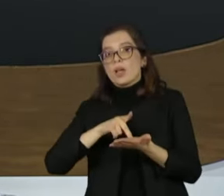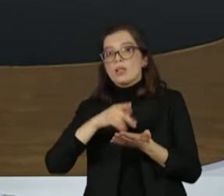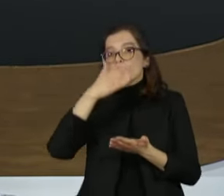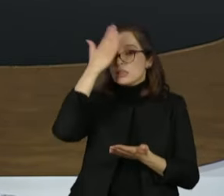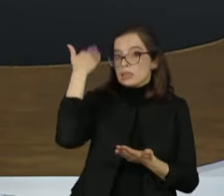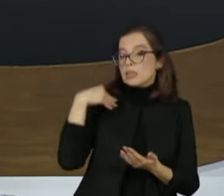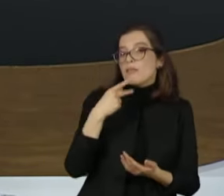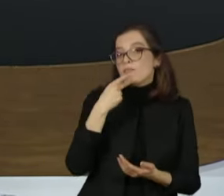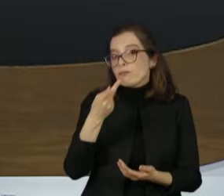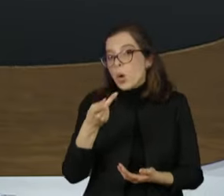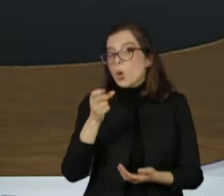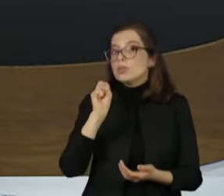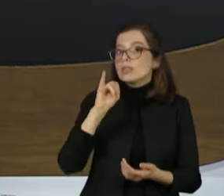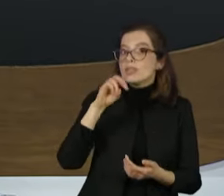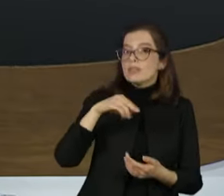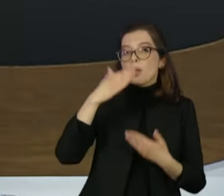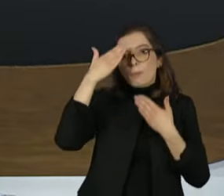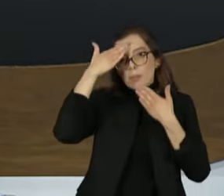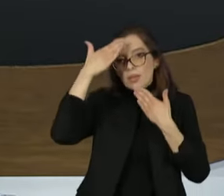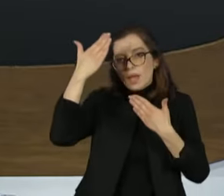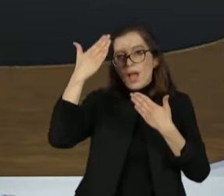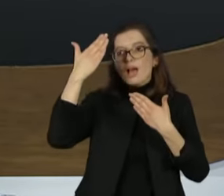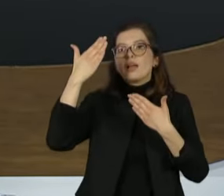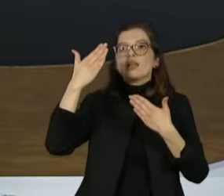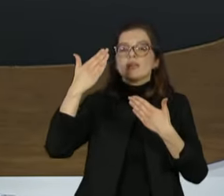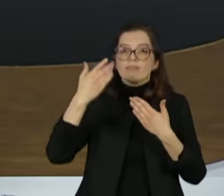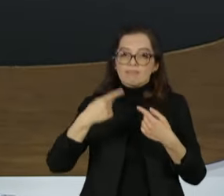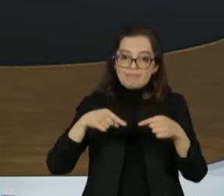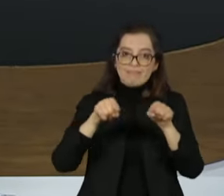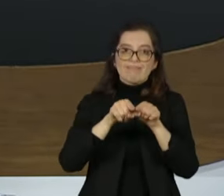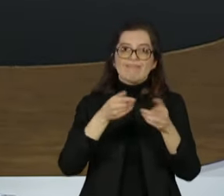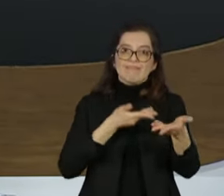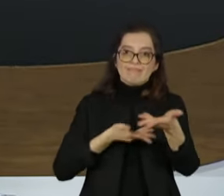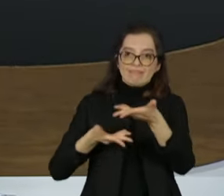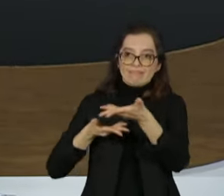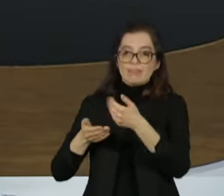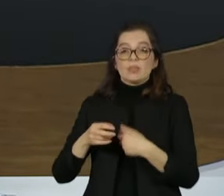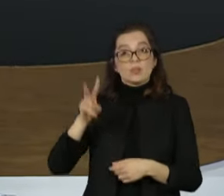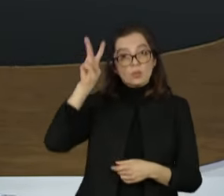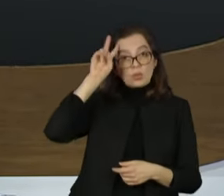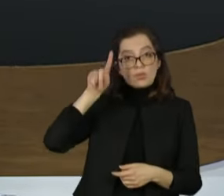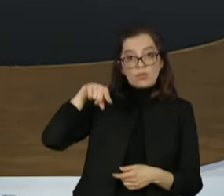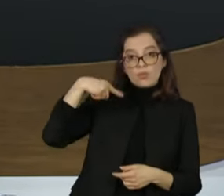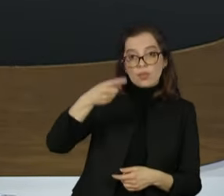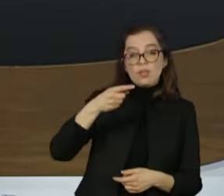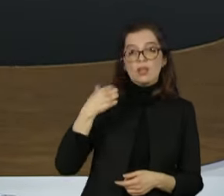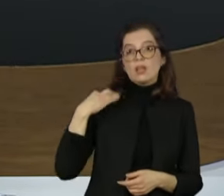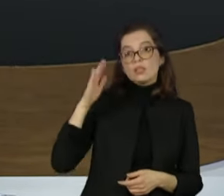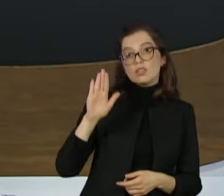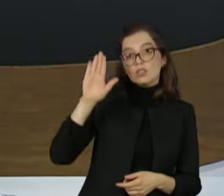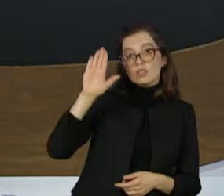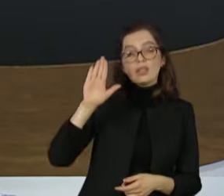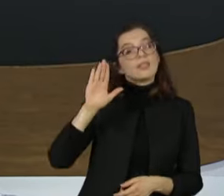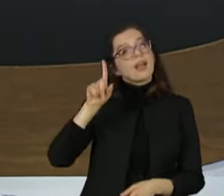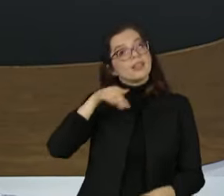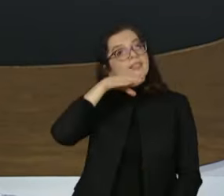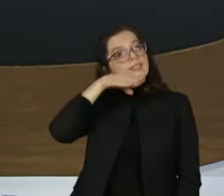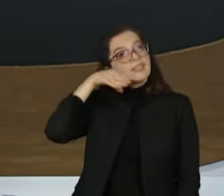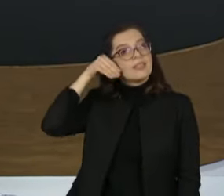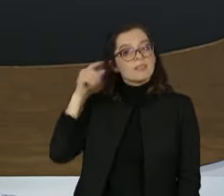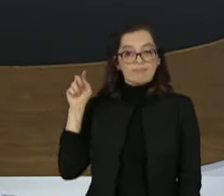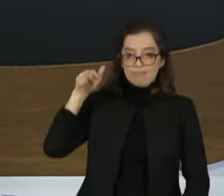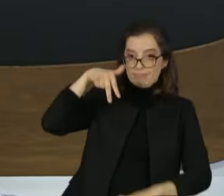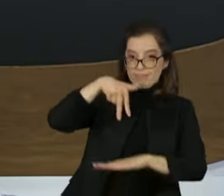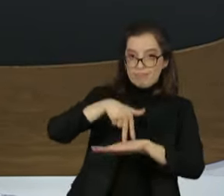a essa parceria. E na próxima segunda-feira, nós receberemos o candidato do PDT, Ciro Gomes, e eu espero você, como